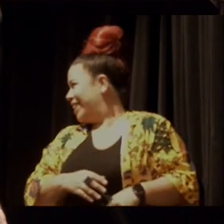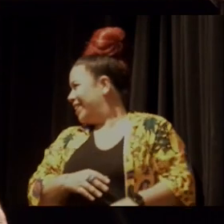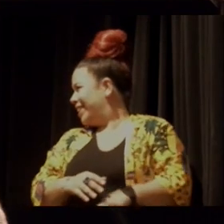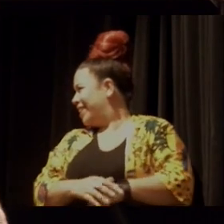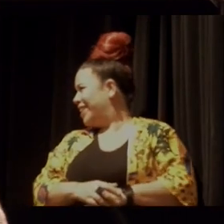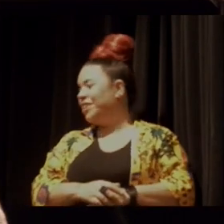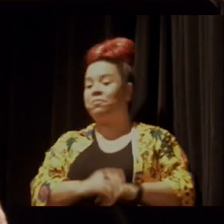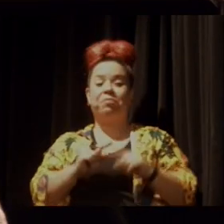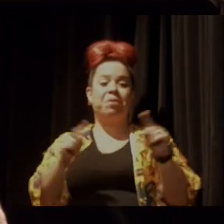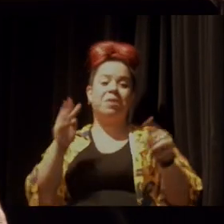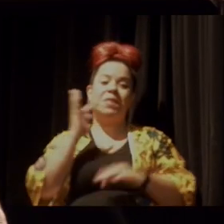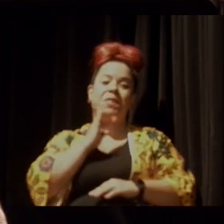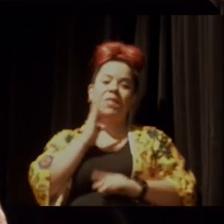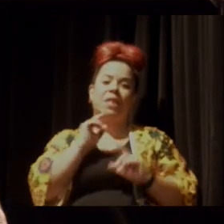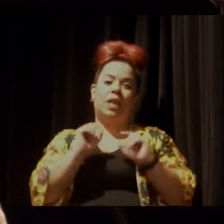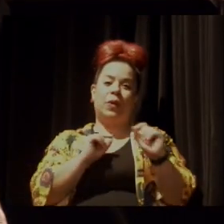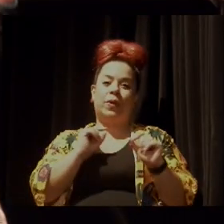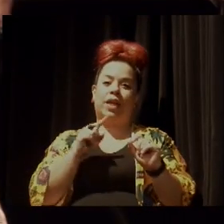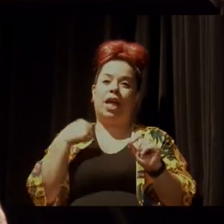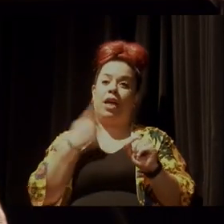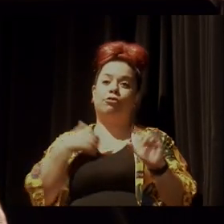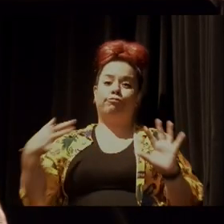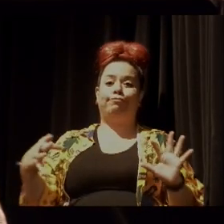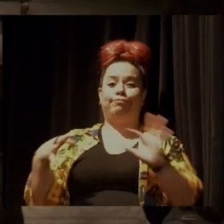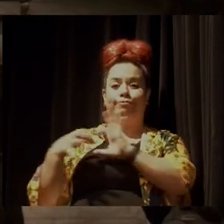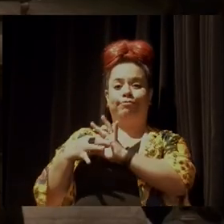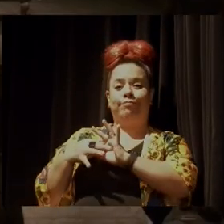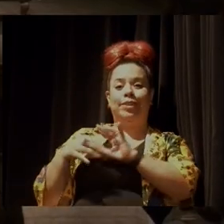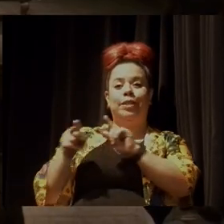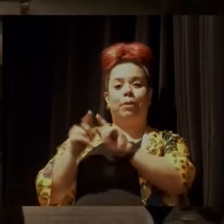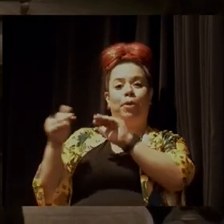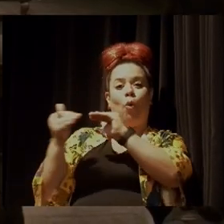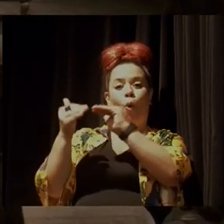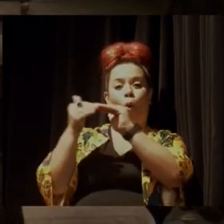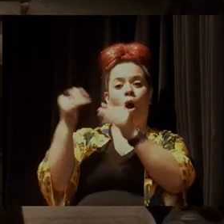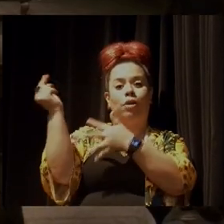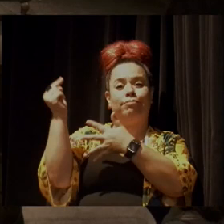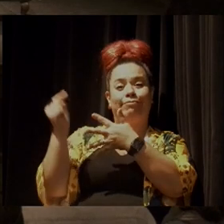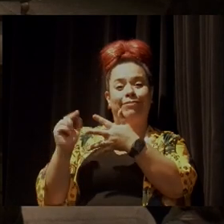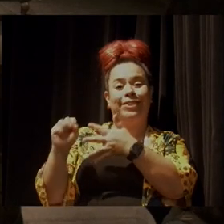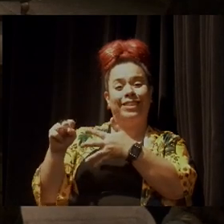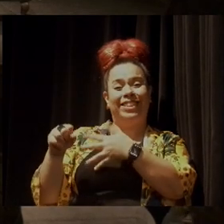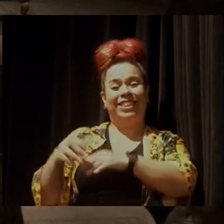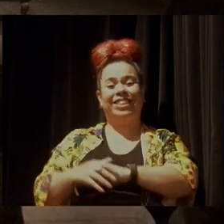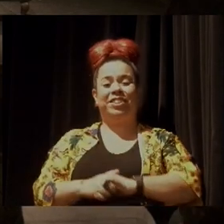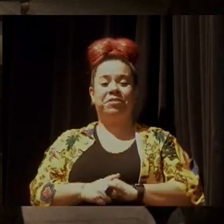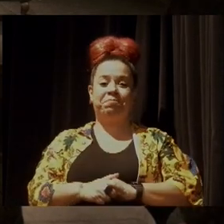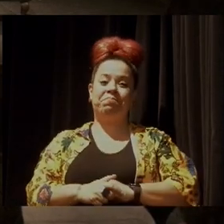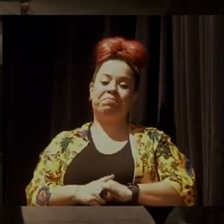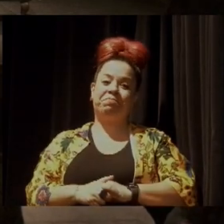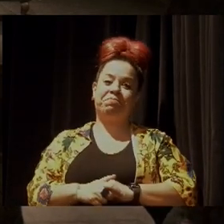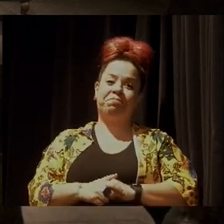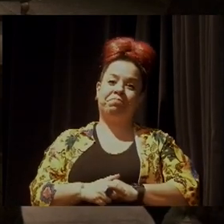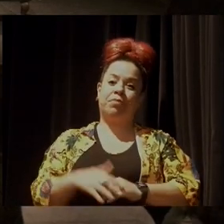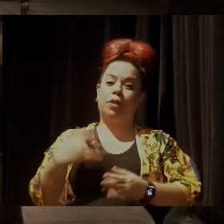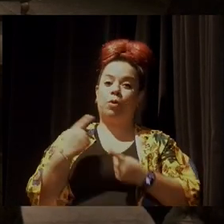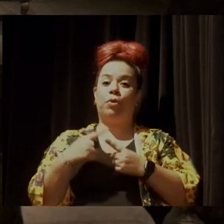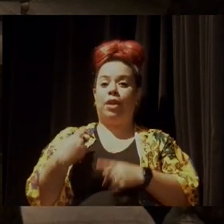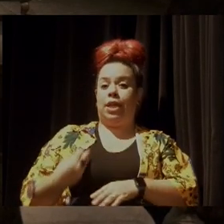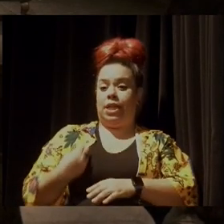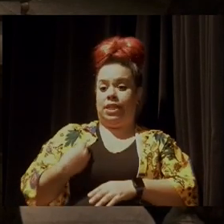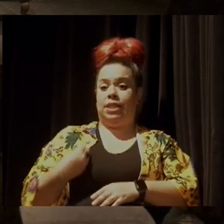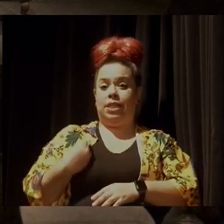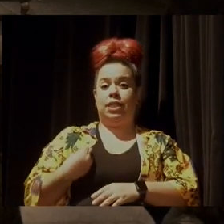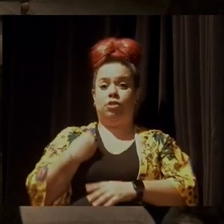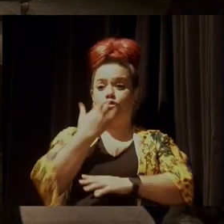Mas que legal que a gente concorda muito com isso também. De quanto que existe na floresta